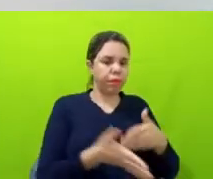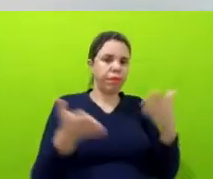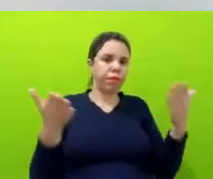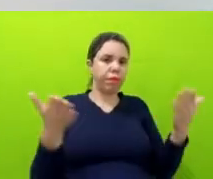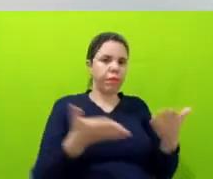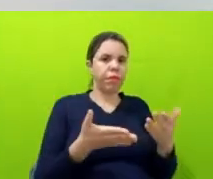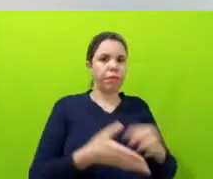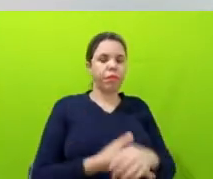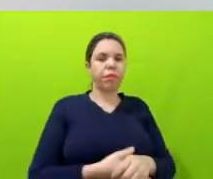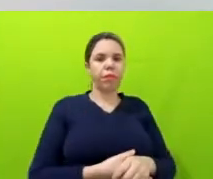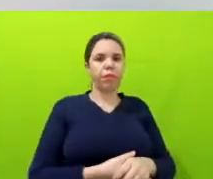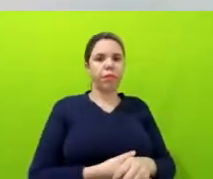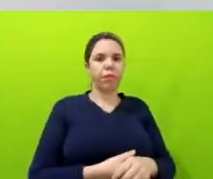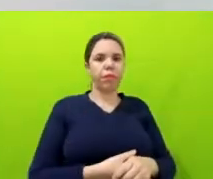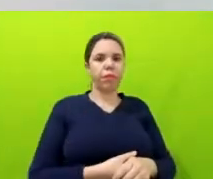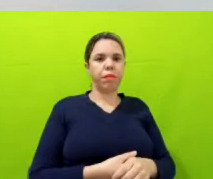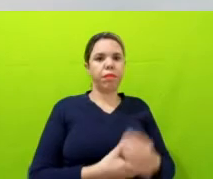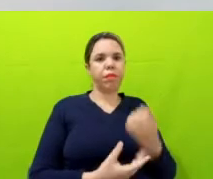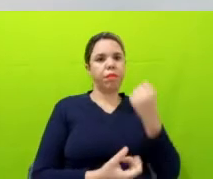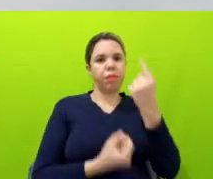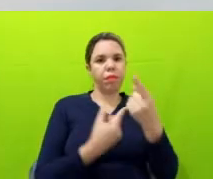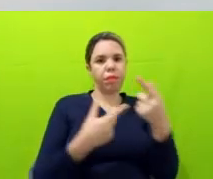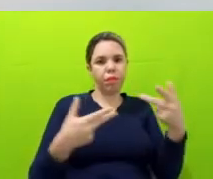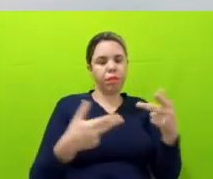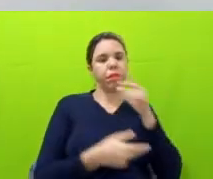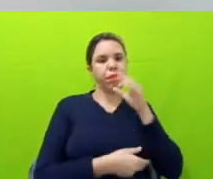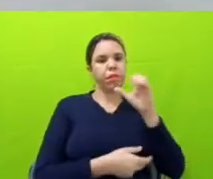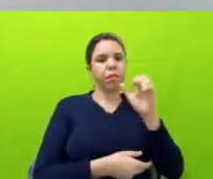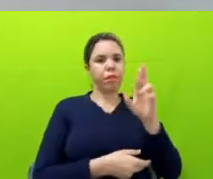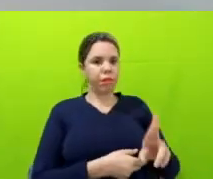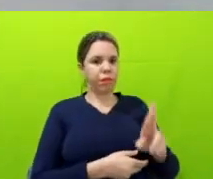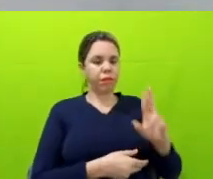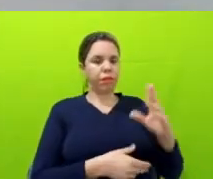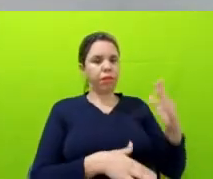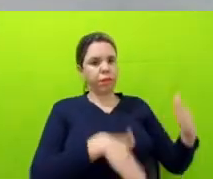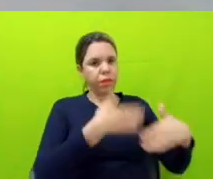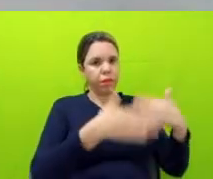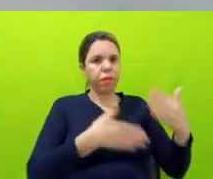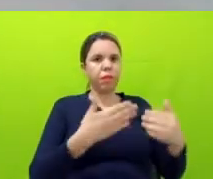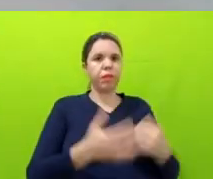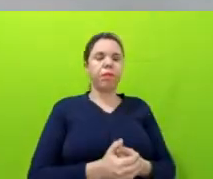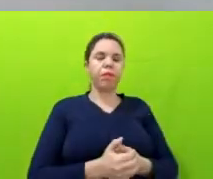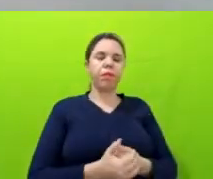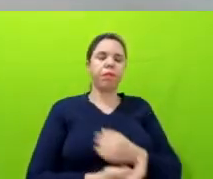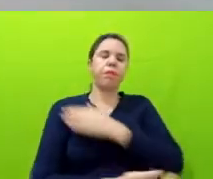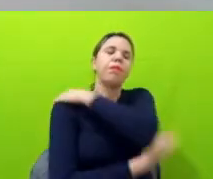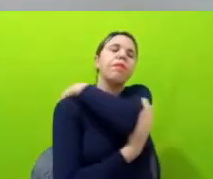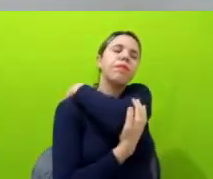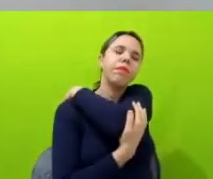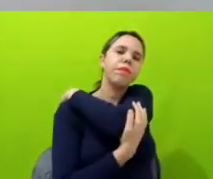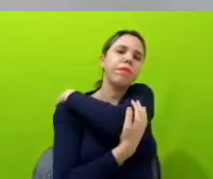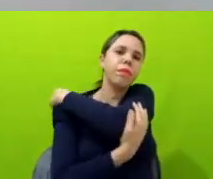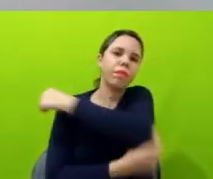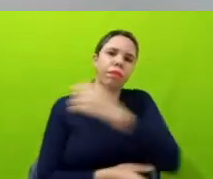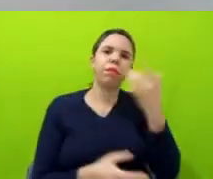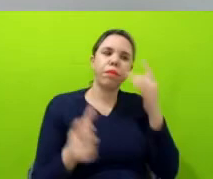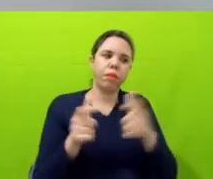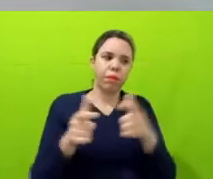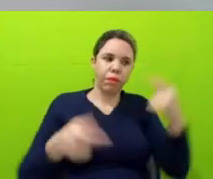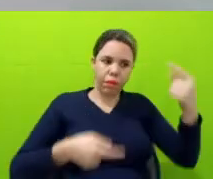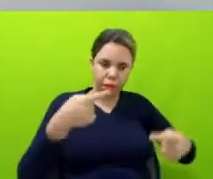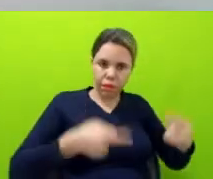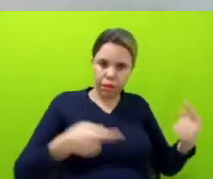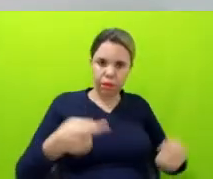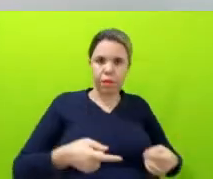limitações que o CAR passa por ela, eu acho que a grande discussão hoje nas informações ambientais estão em